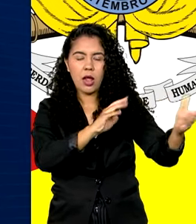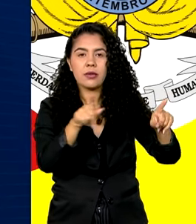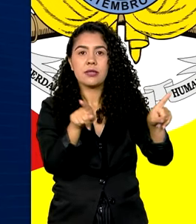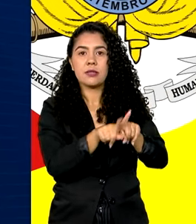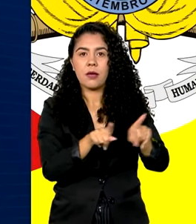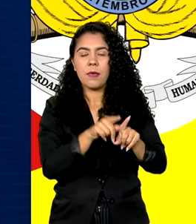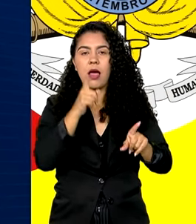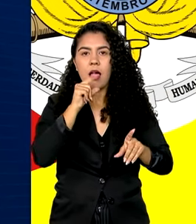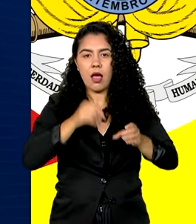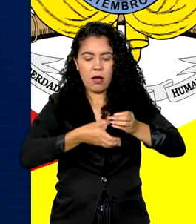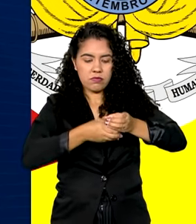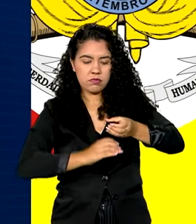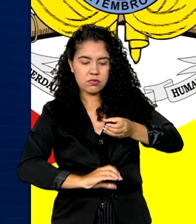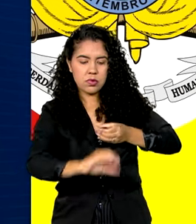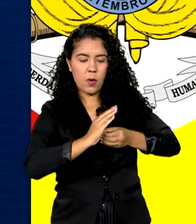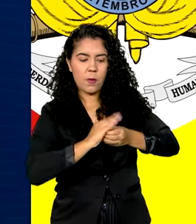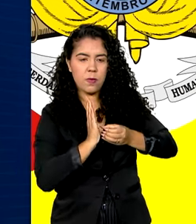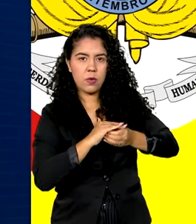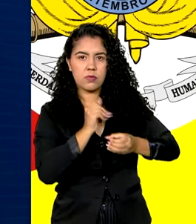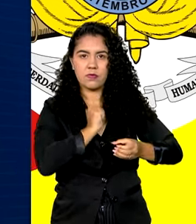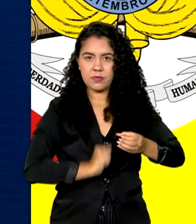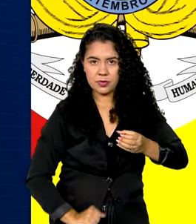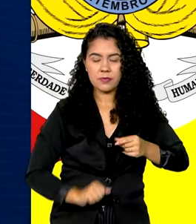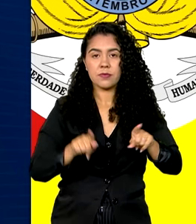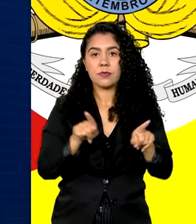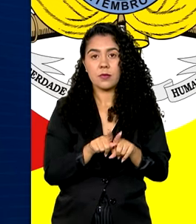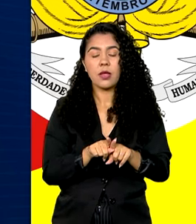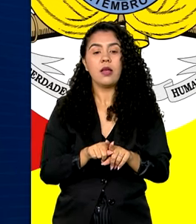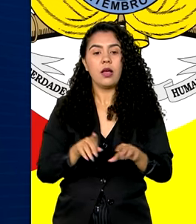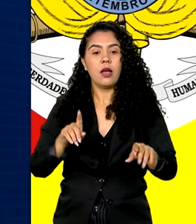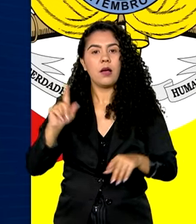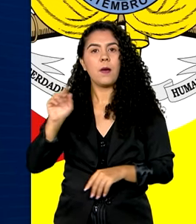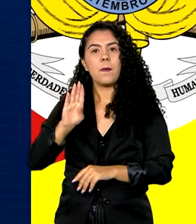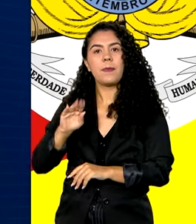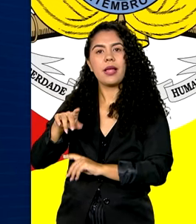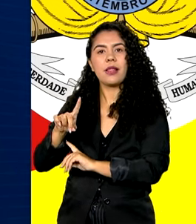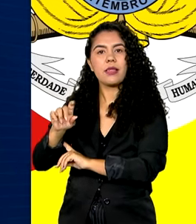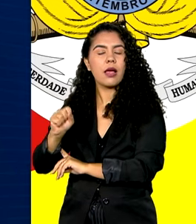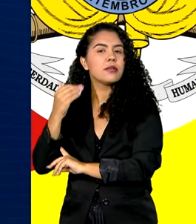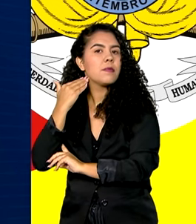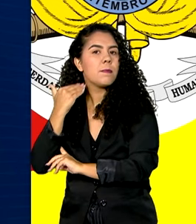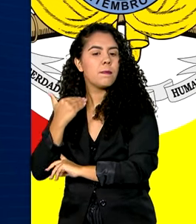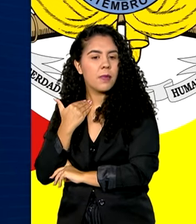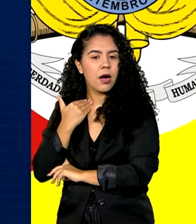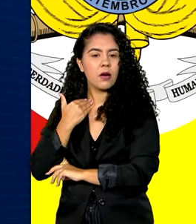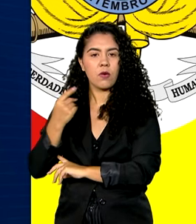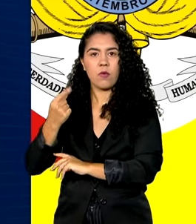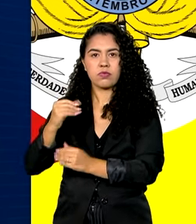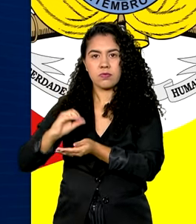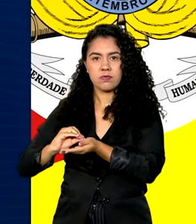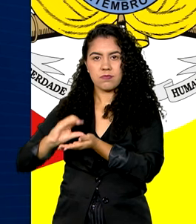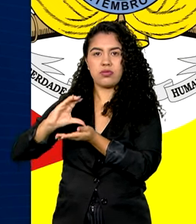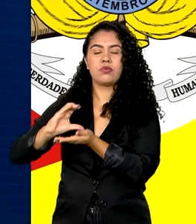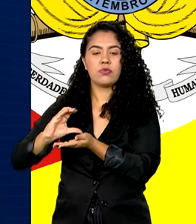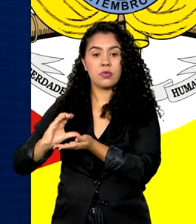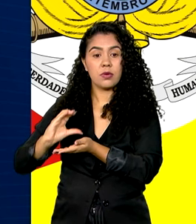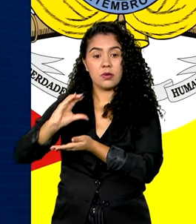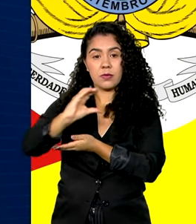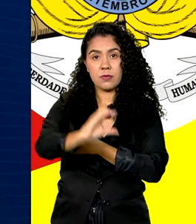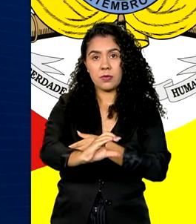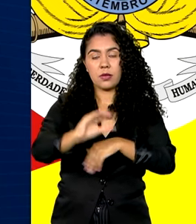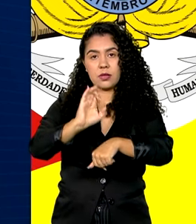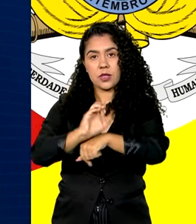65 cidades do estado. O BNDES ampliou a linha de crédito do programa emergencial para o Rio Grande do Sul,